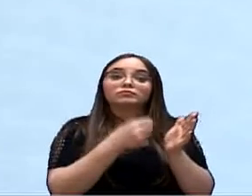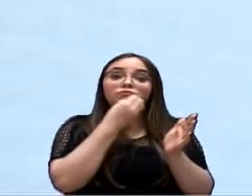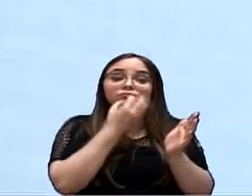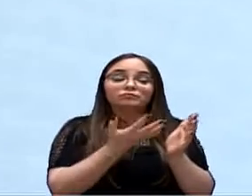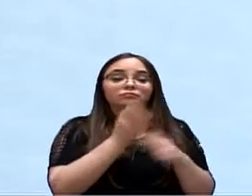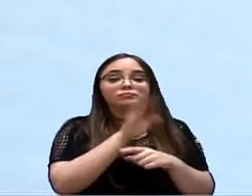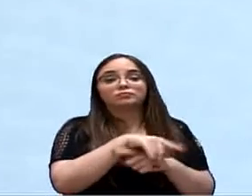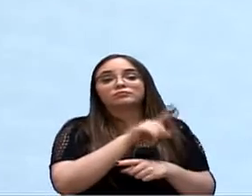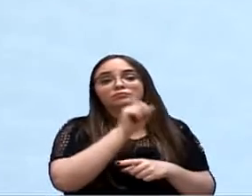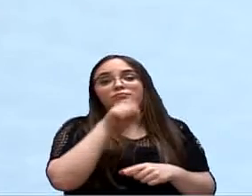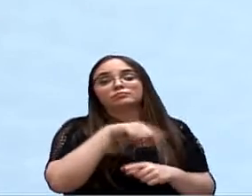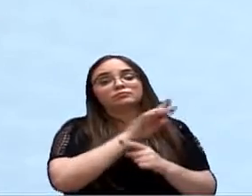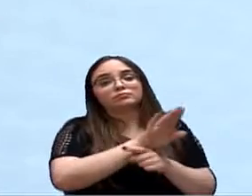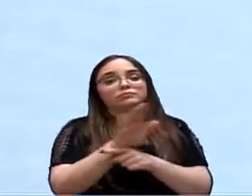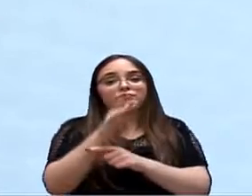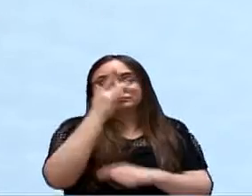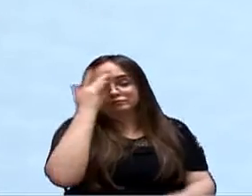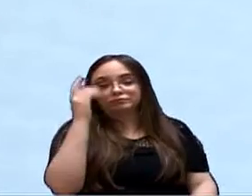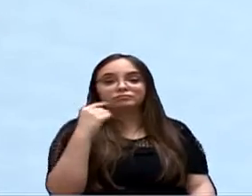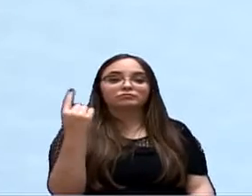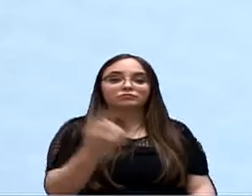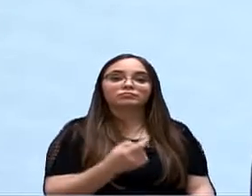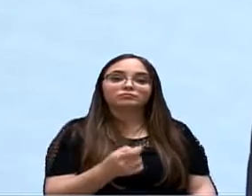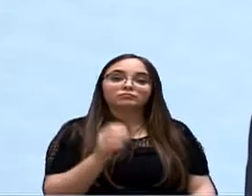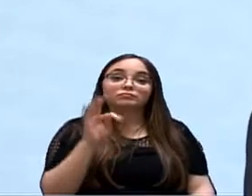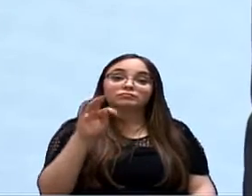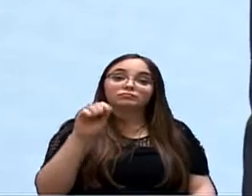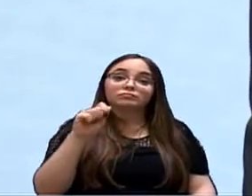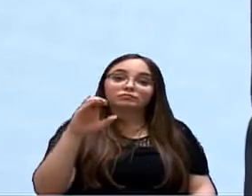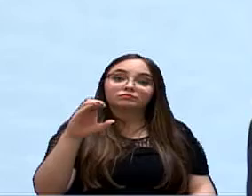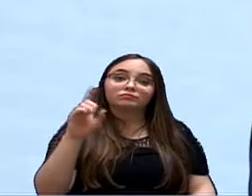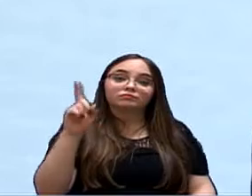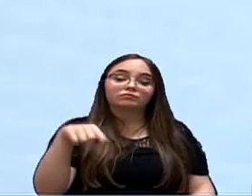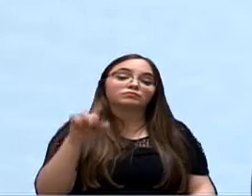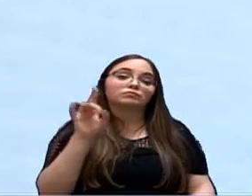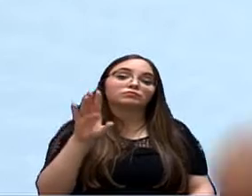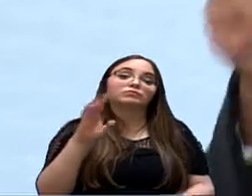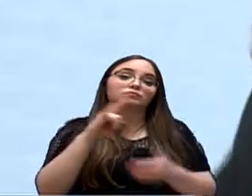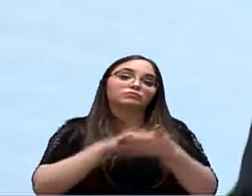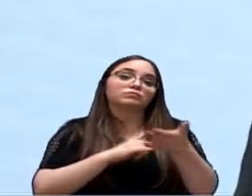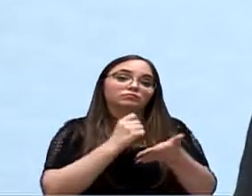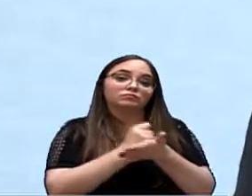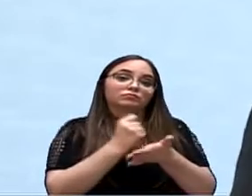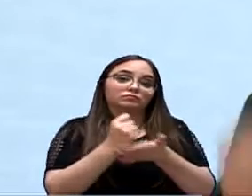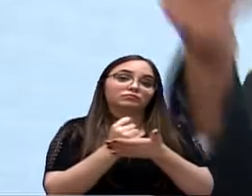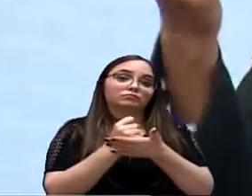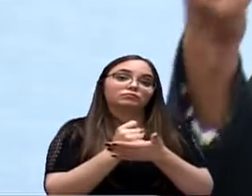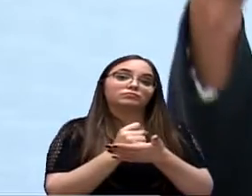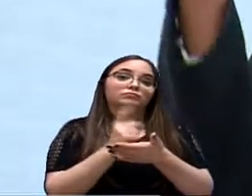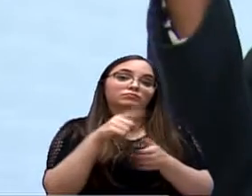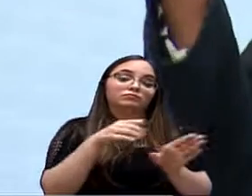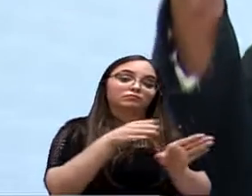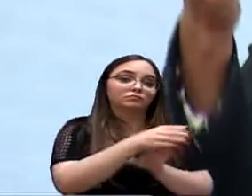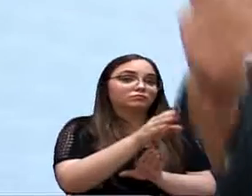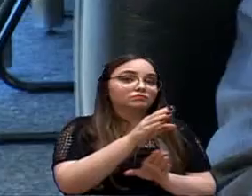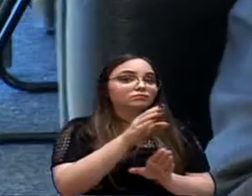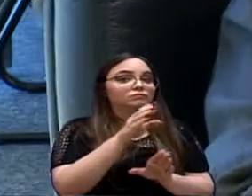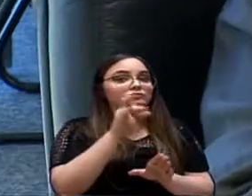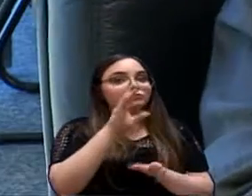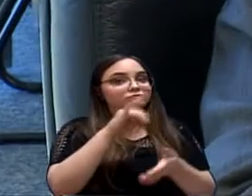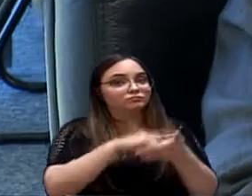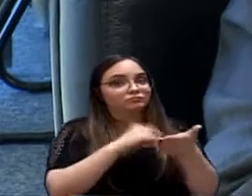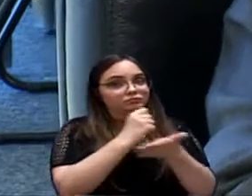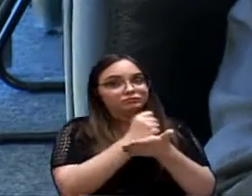que vem para beneficiar a população. concordo, o TAC é uma advertência ao município pelo não cumprimento. Não, não é só uma